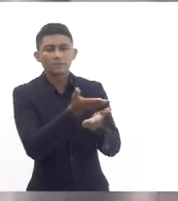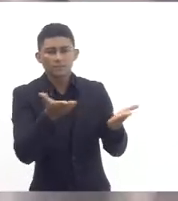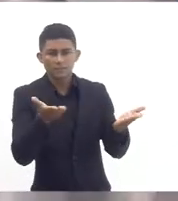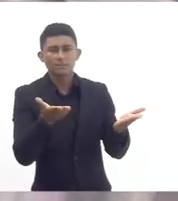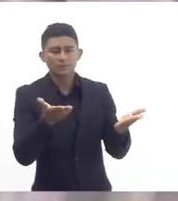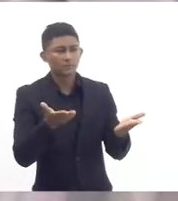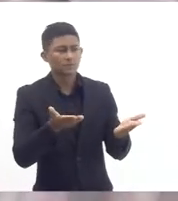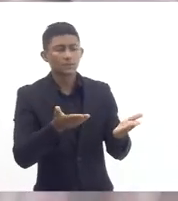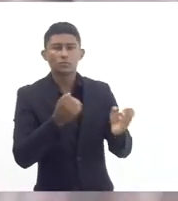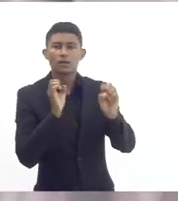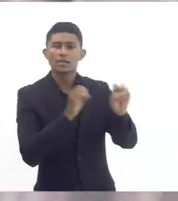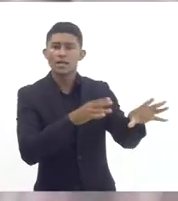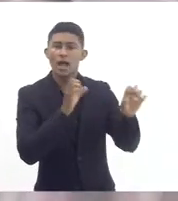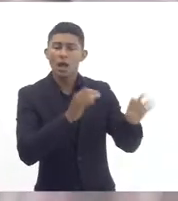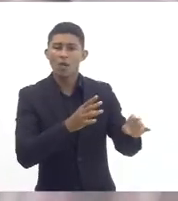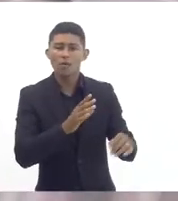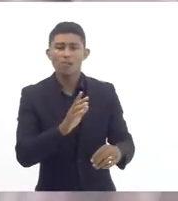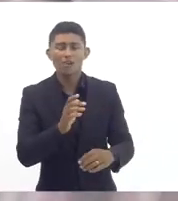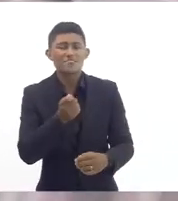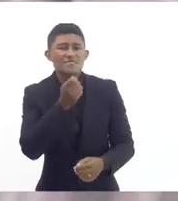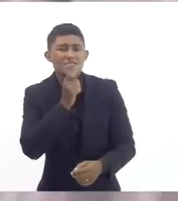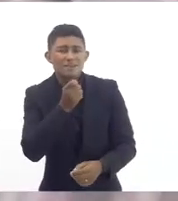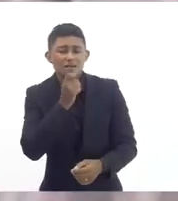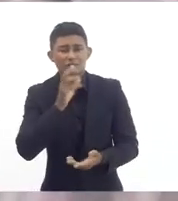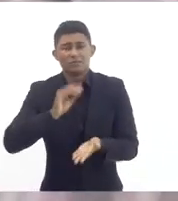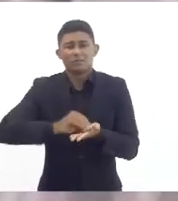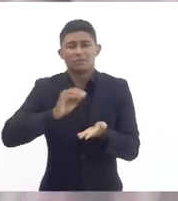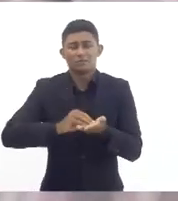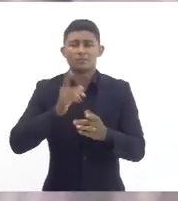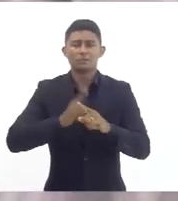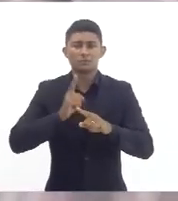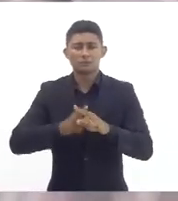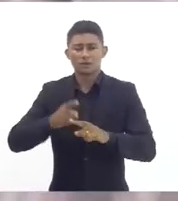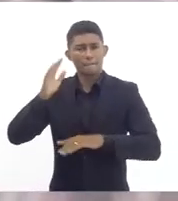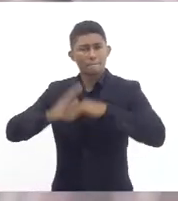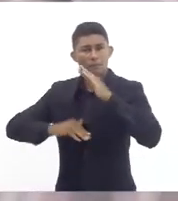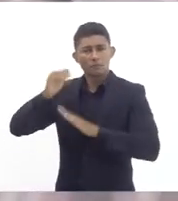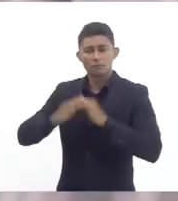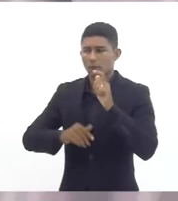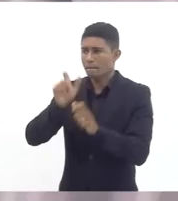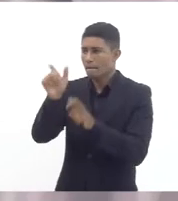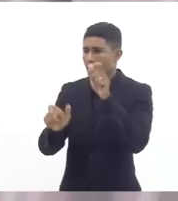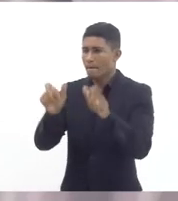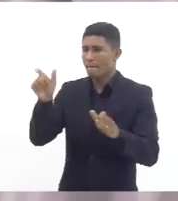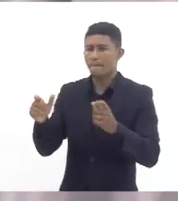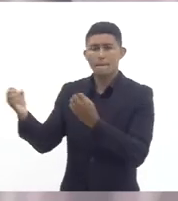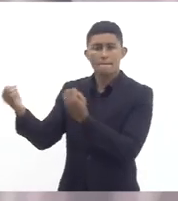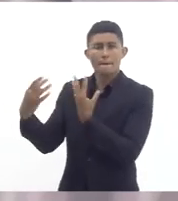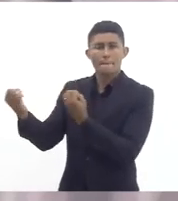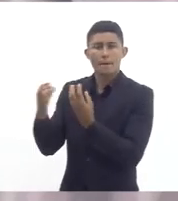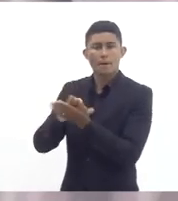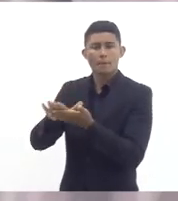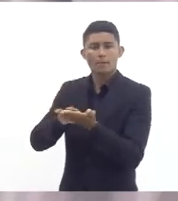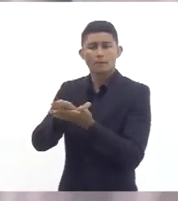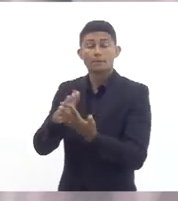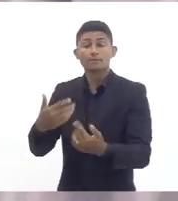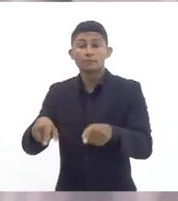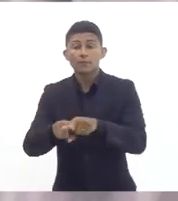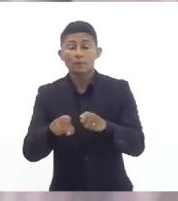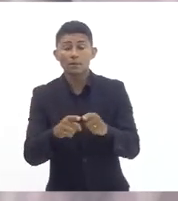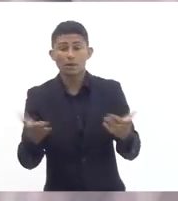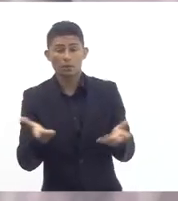a gente está tendo a implementação de uma reforma do ensino médio que houve pouquíssimo debate na rede e que as escolas não tem orientador